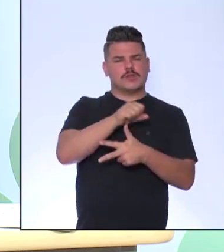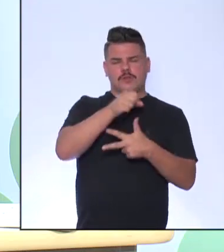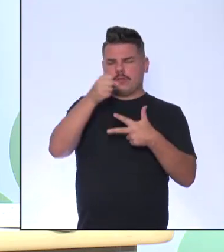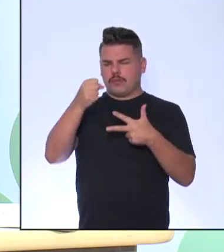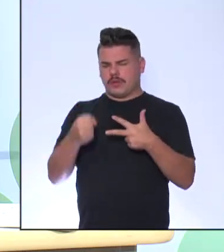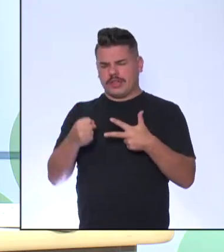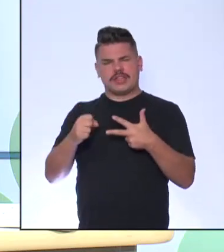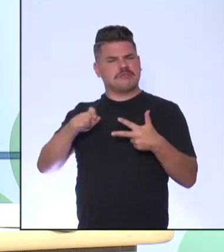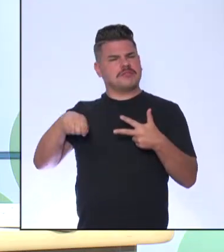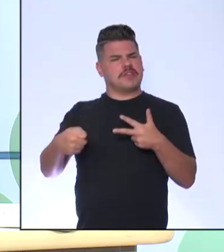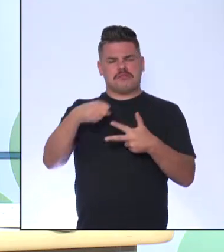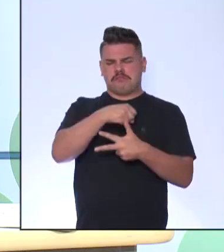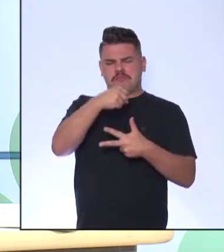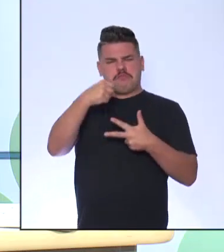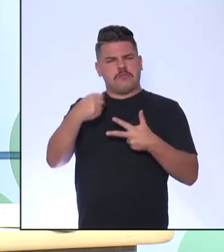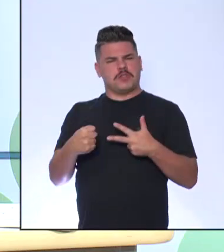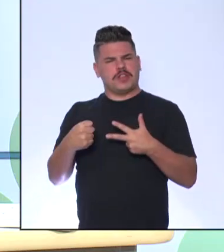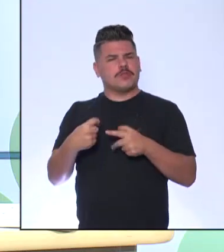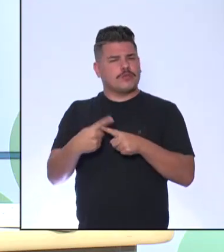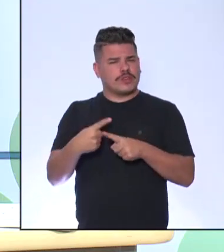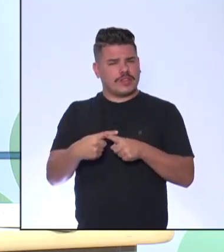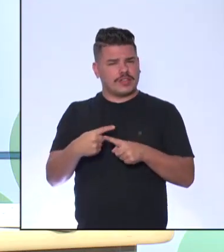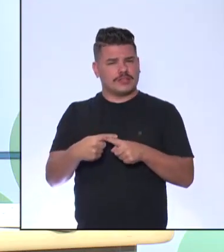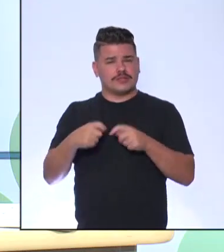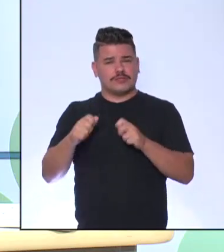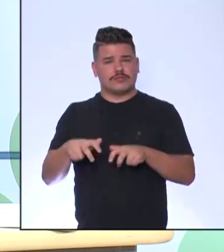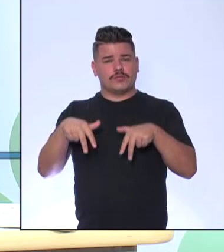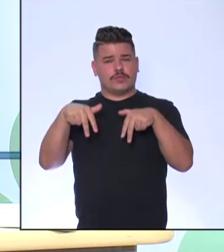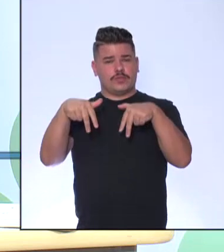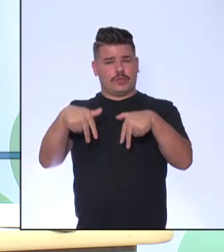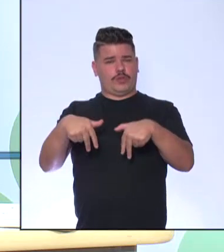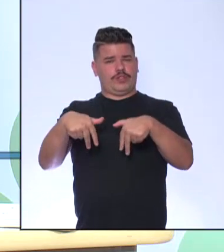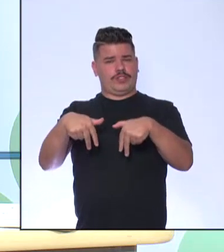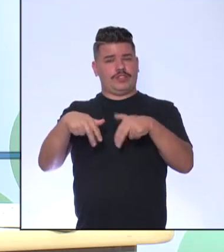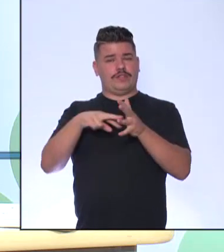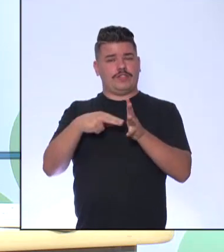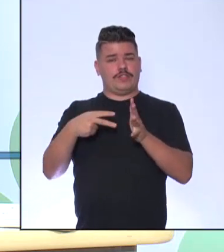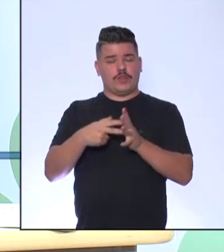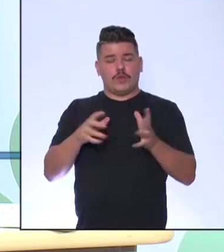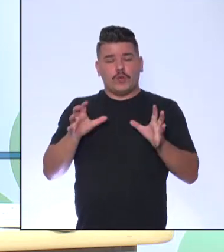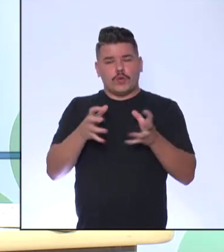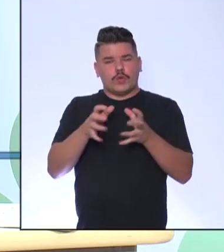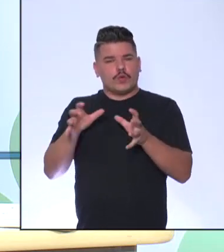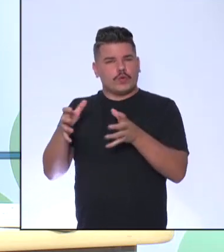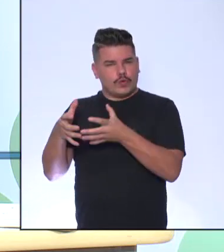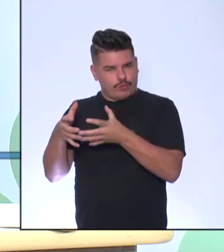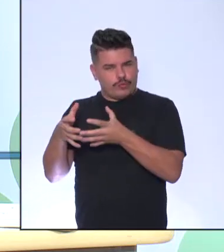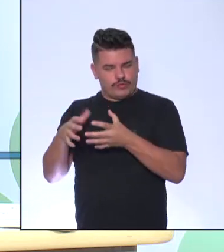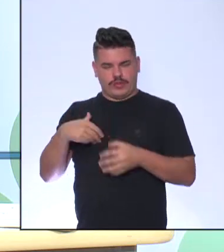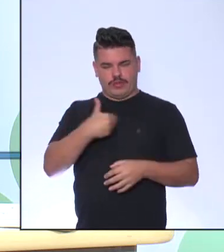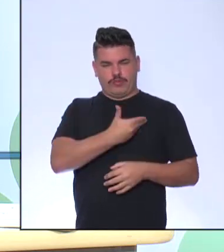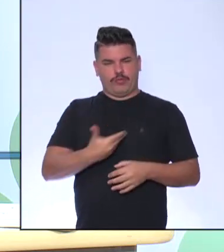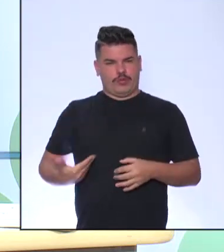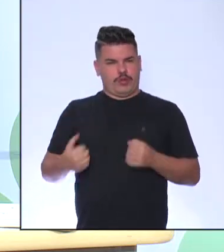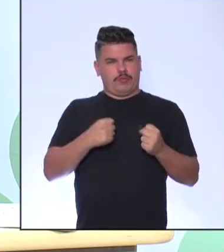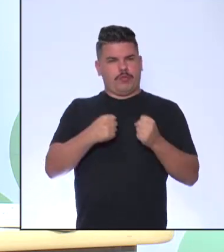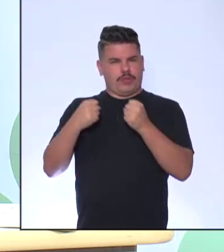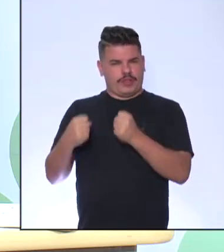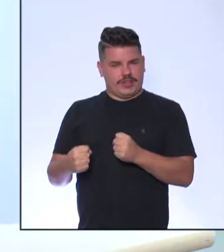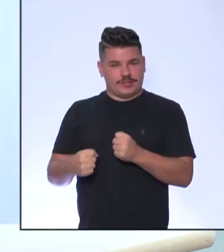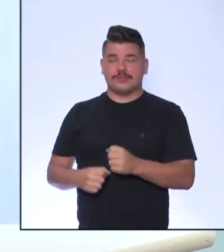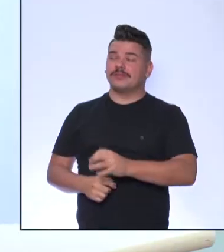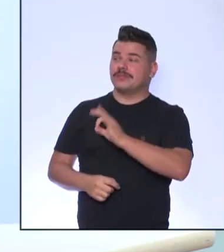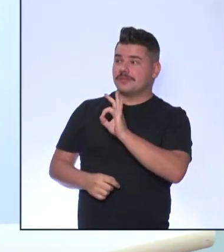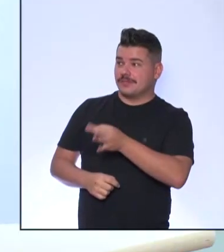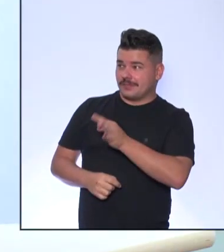A Júlia colocou que as torres e essa praça Representam os poderes da república É isso mesmo, Priscila? Sim, Paula,